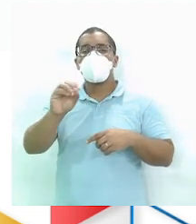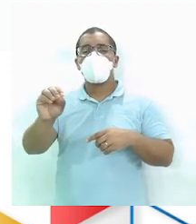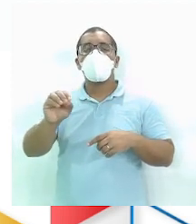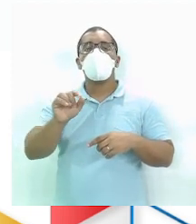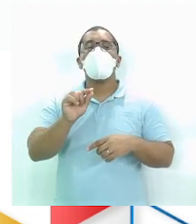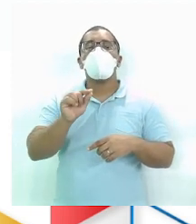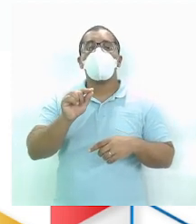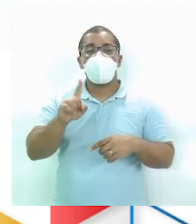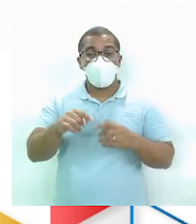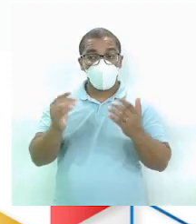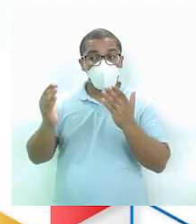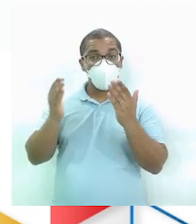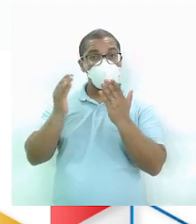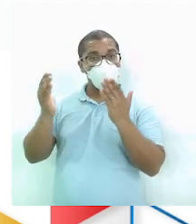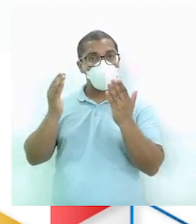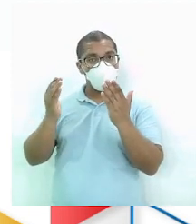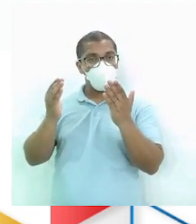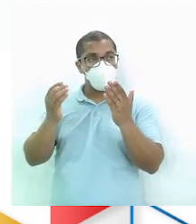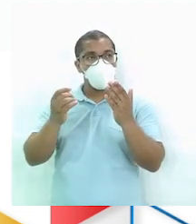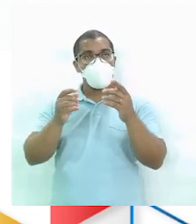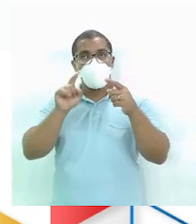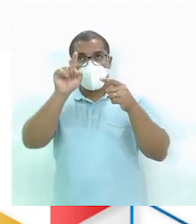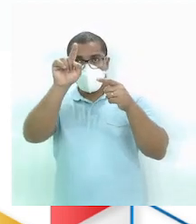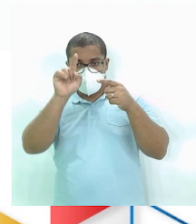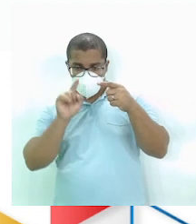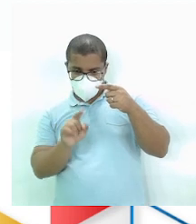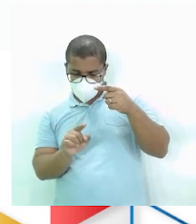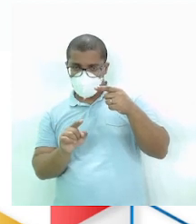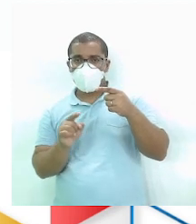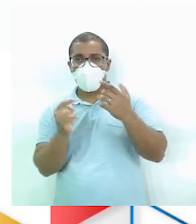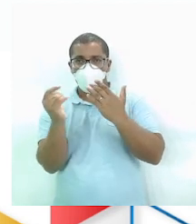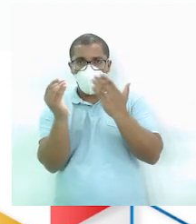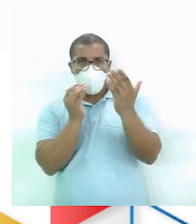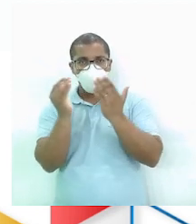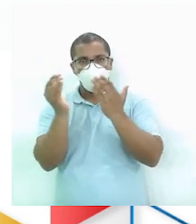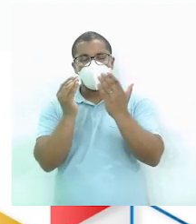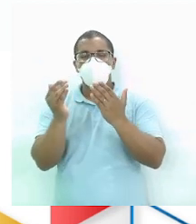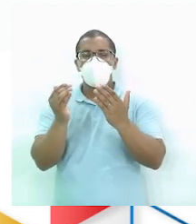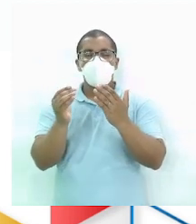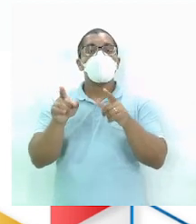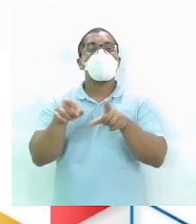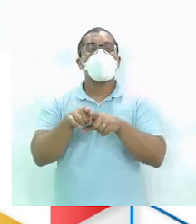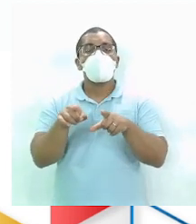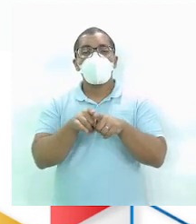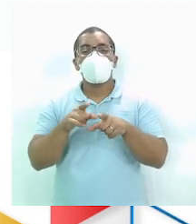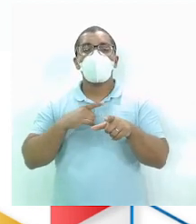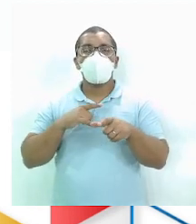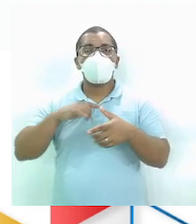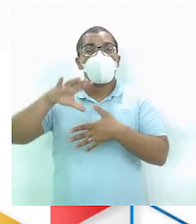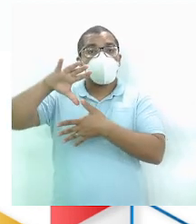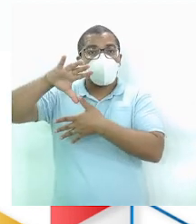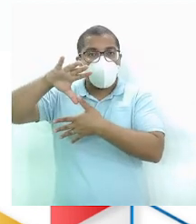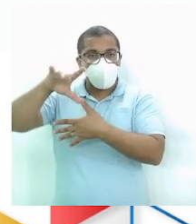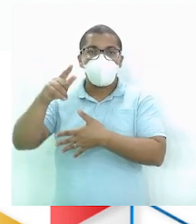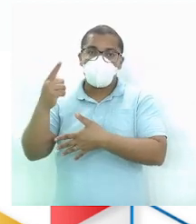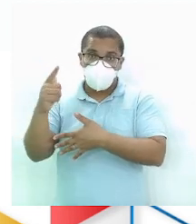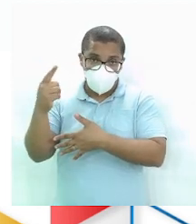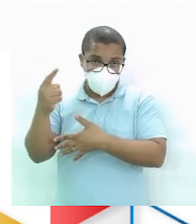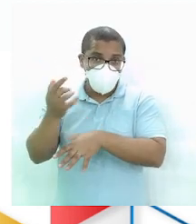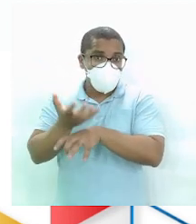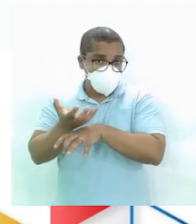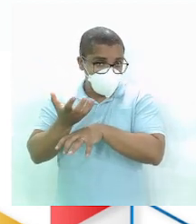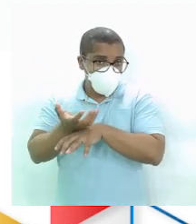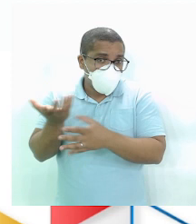comparação Numerador Com denominador Ok? Razão também é como eu uso No mapa Lá em geografia